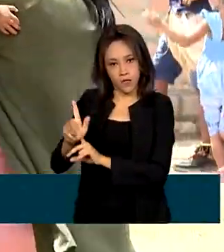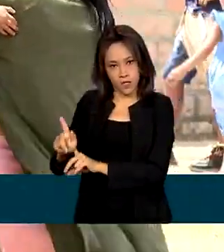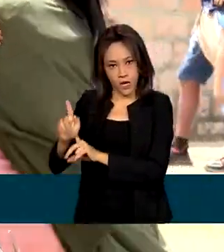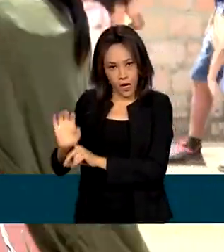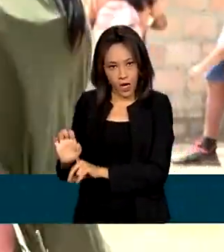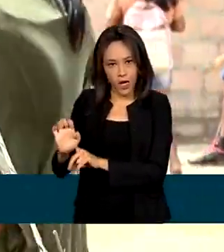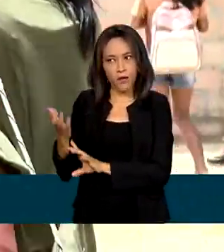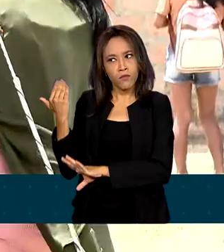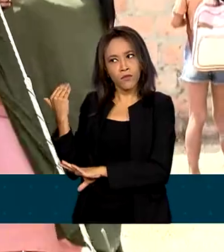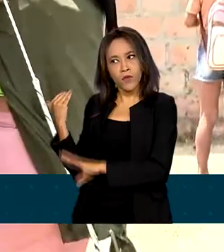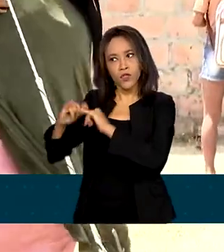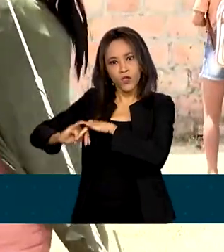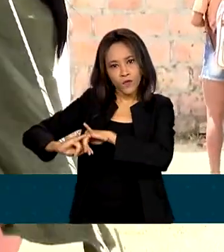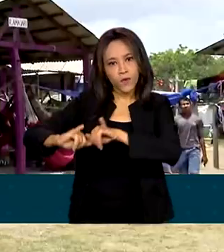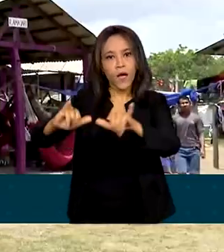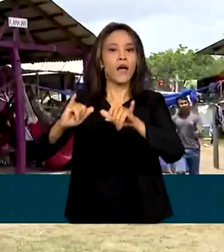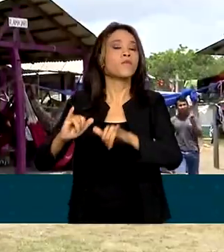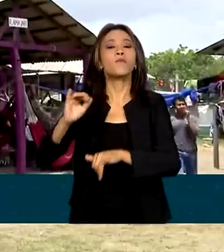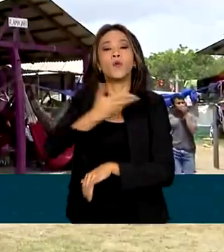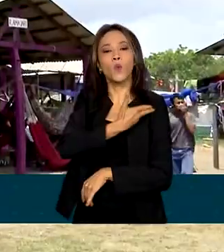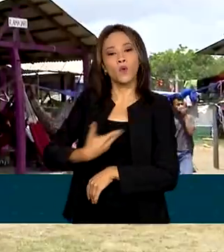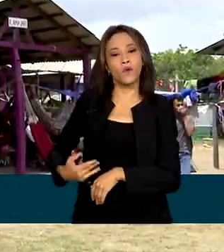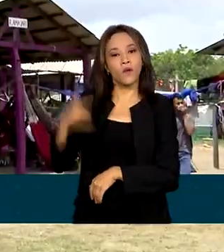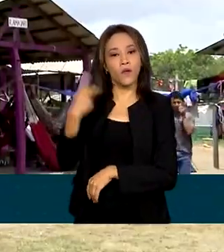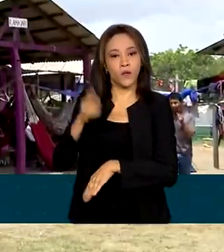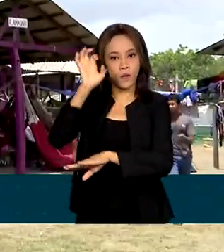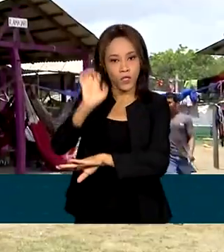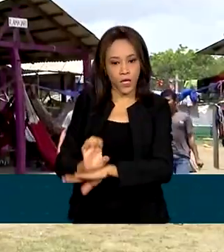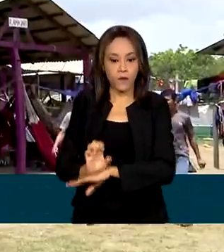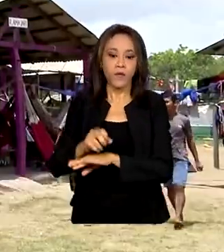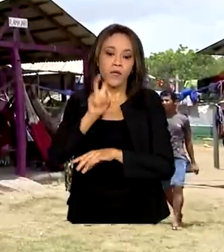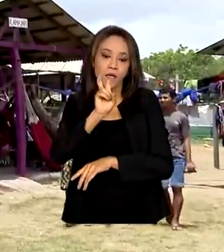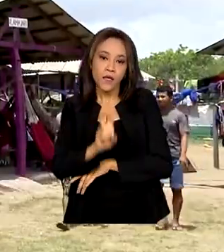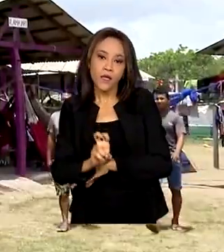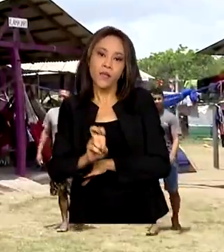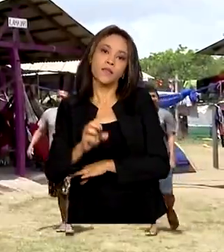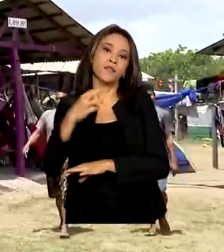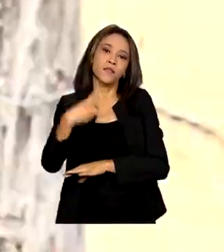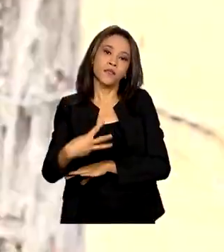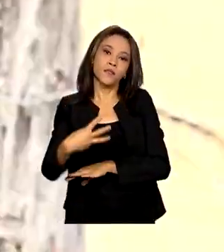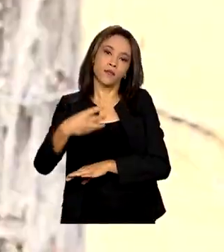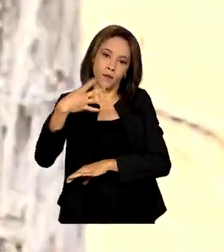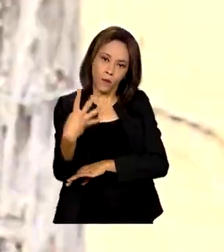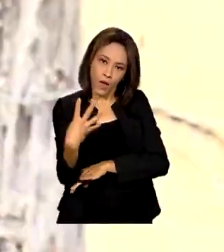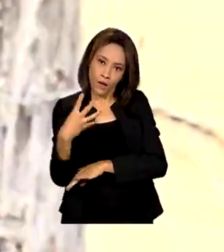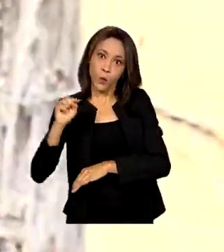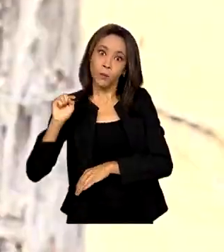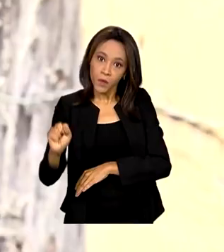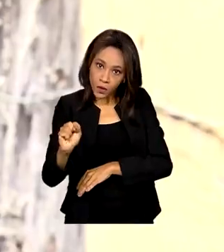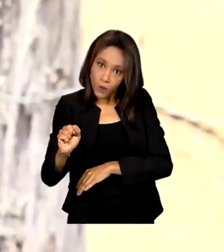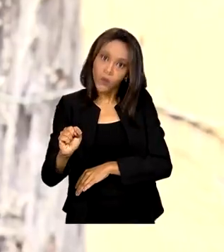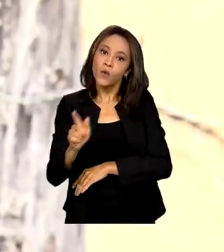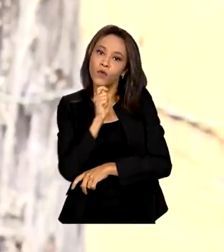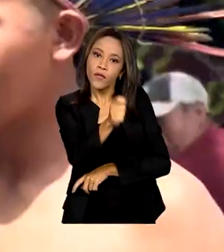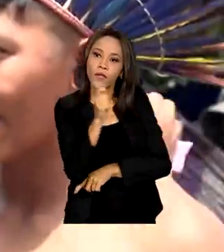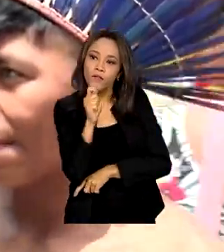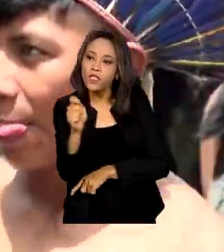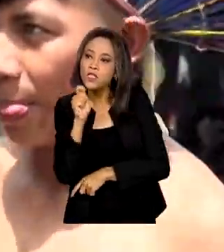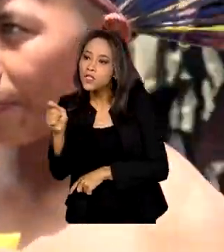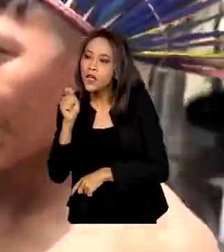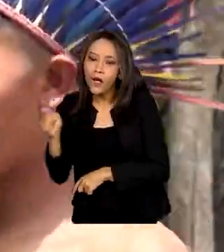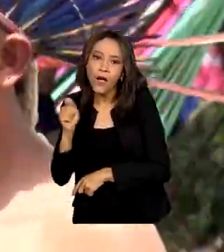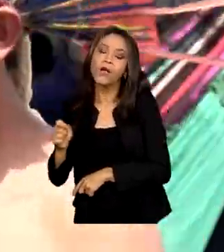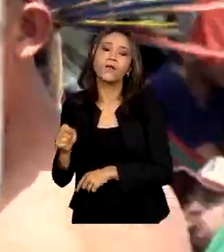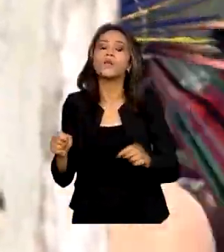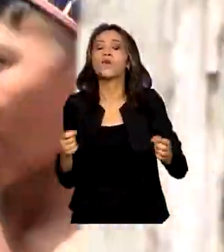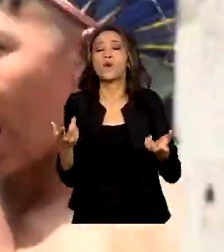divulgada pelo governo do estado, dos cerca de 534 mil cidadãos entrevistados pelo IBGE para o Censo